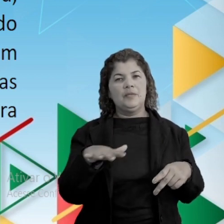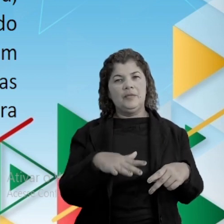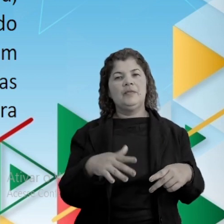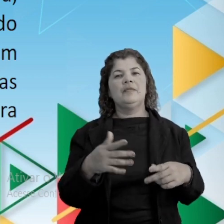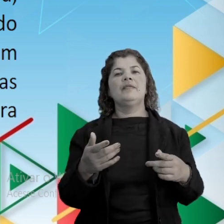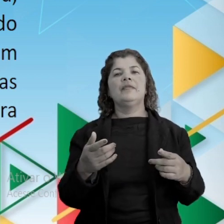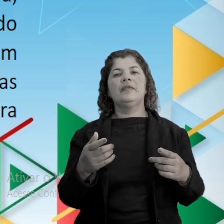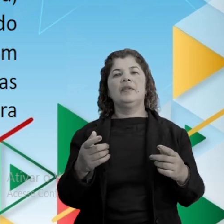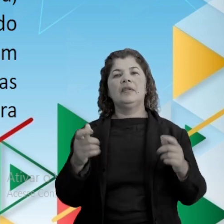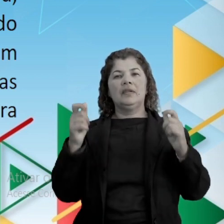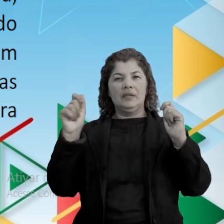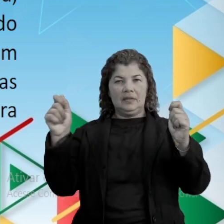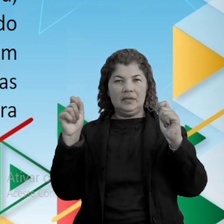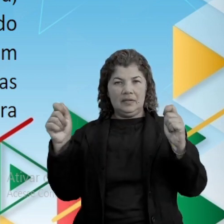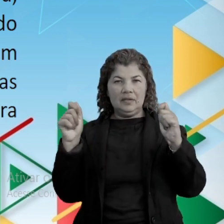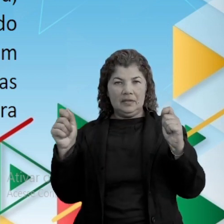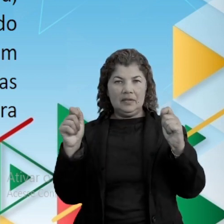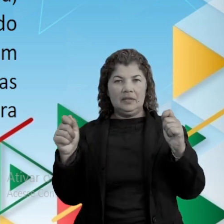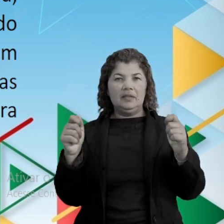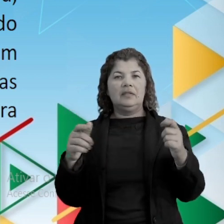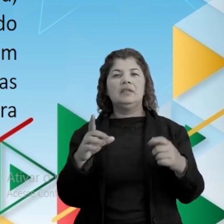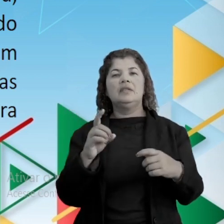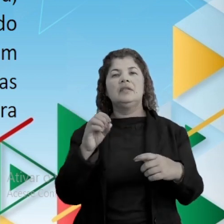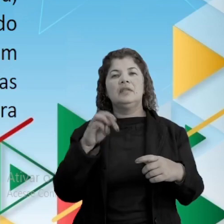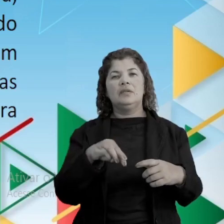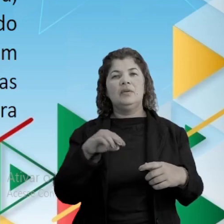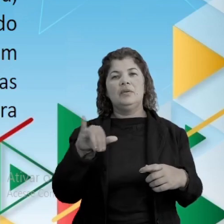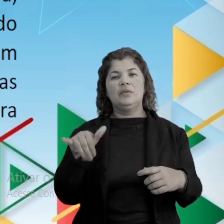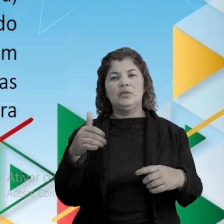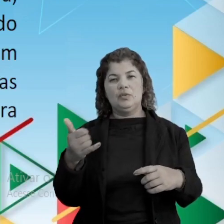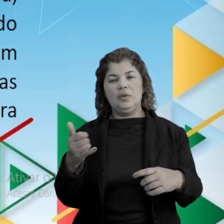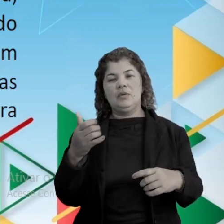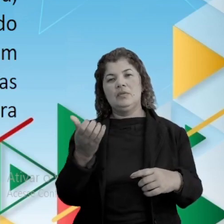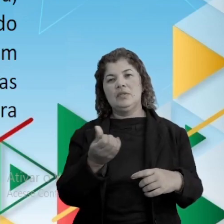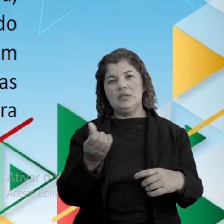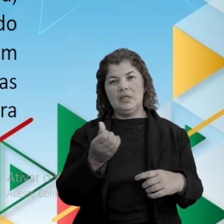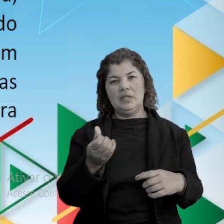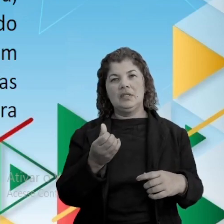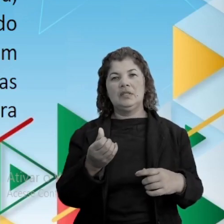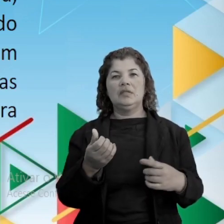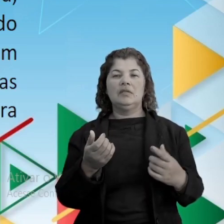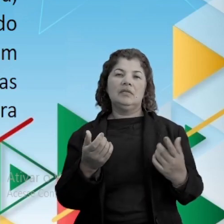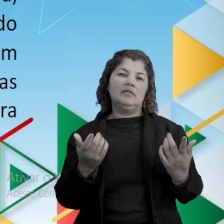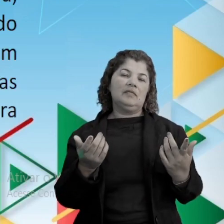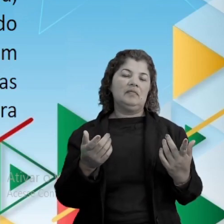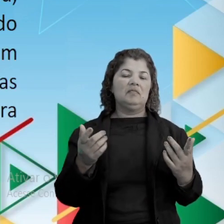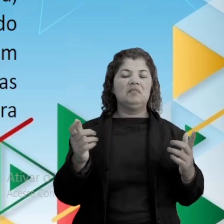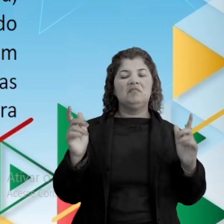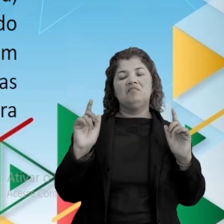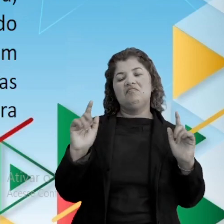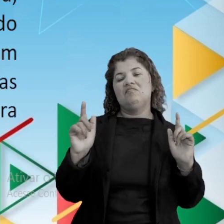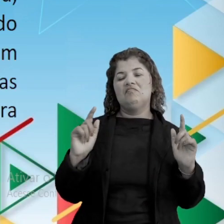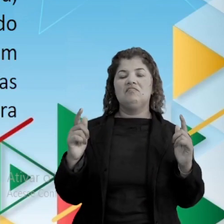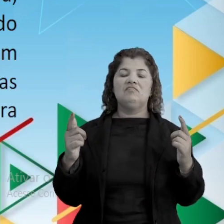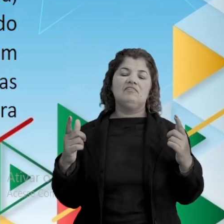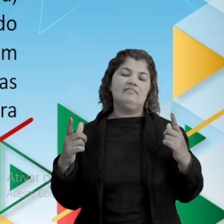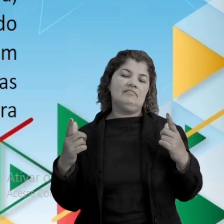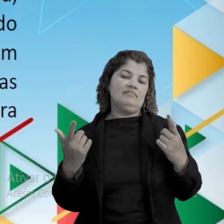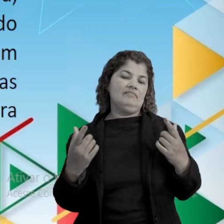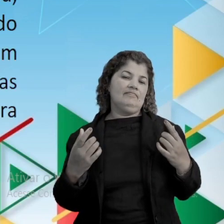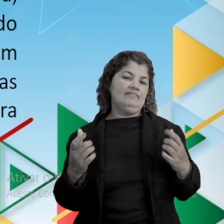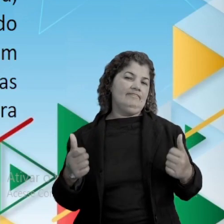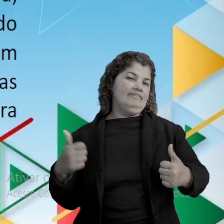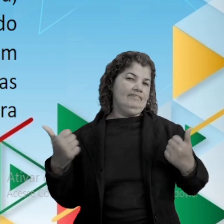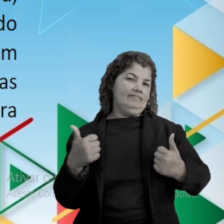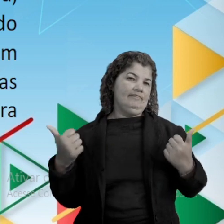aclamava, enquanto D. João VI e sua comitiva desfrutavam dos privilégios do Rio de Janeiro, os